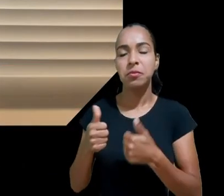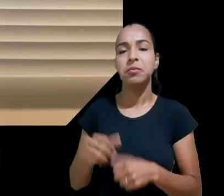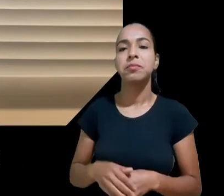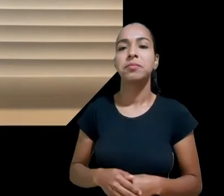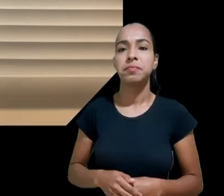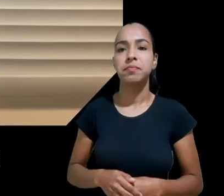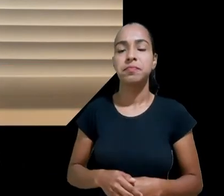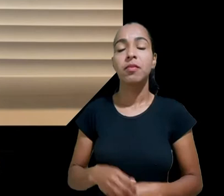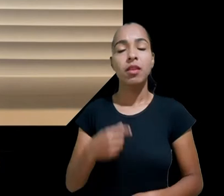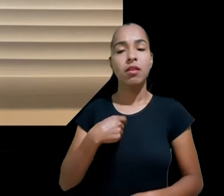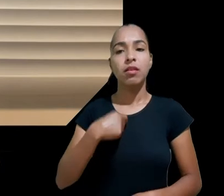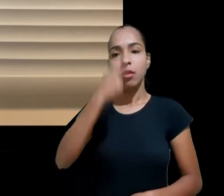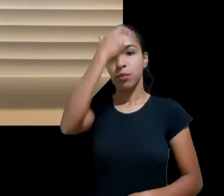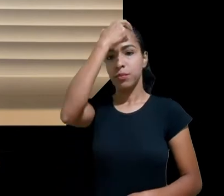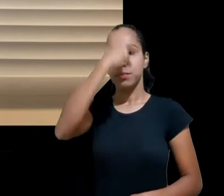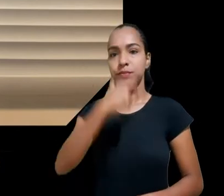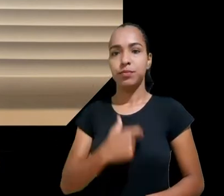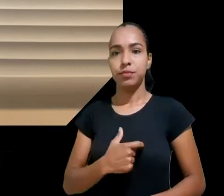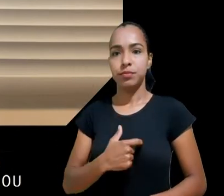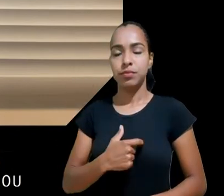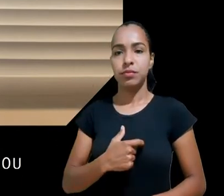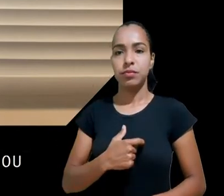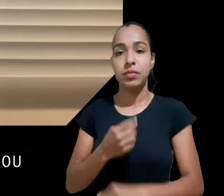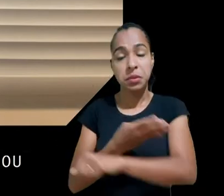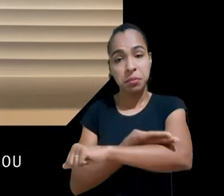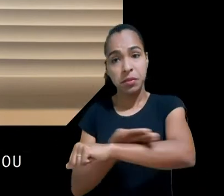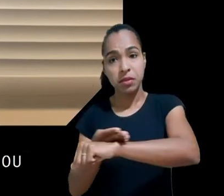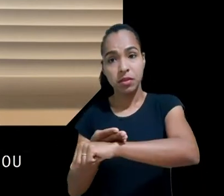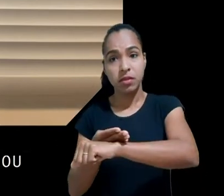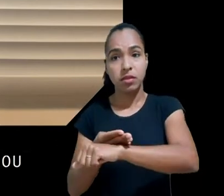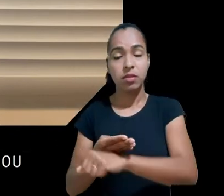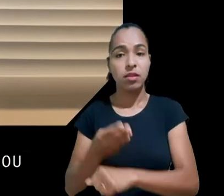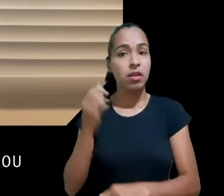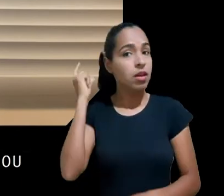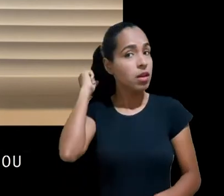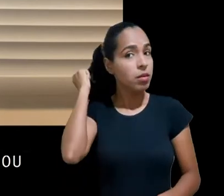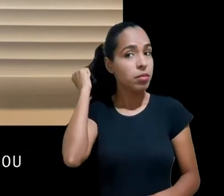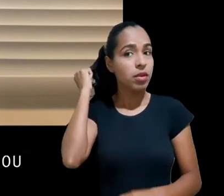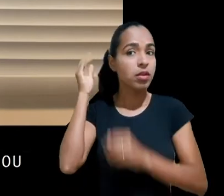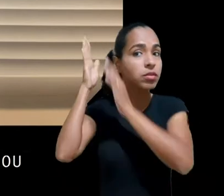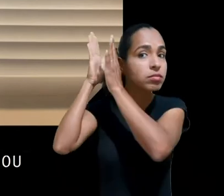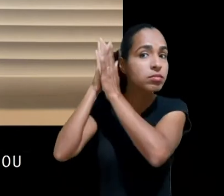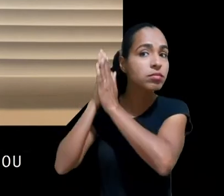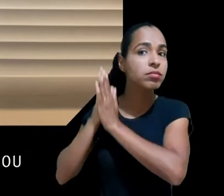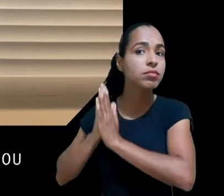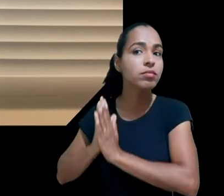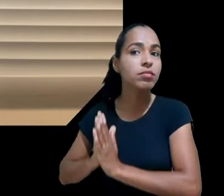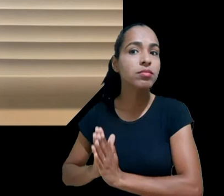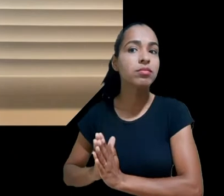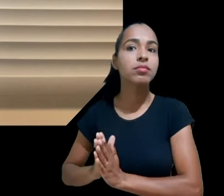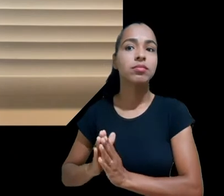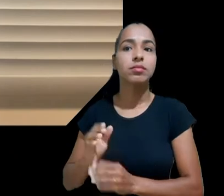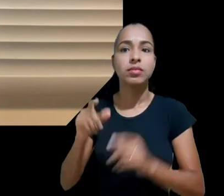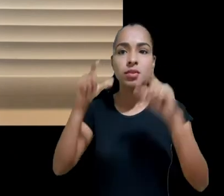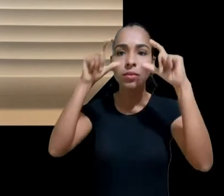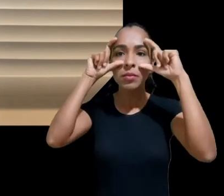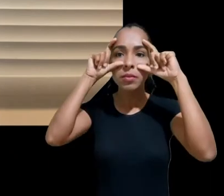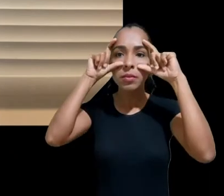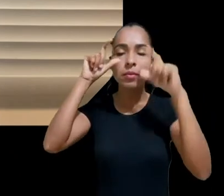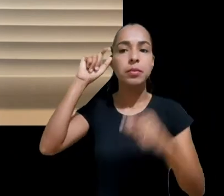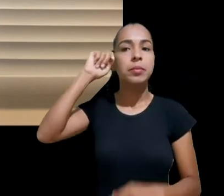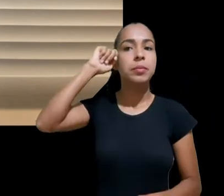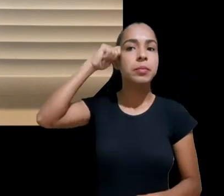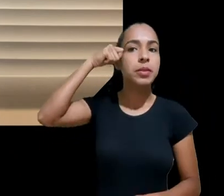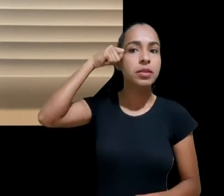cabelos alourados, lisos, estou de óculos, com armação preta, uma camisa branca